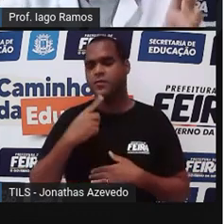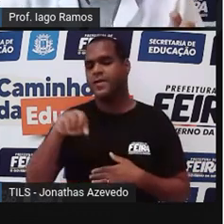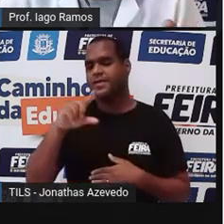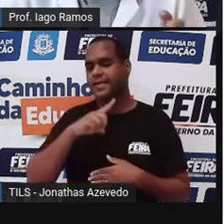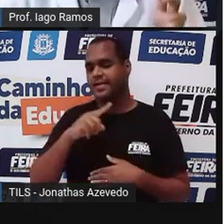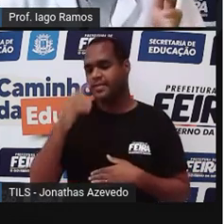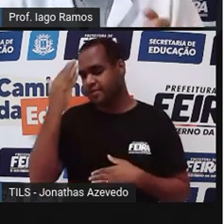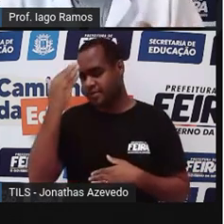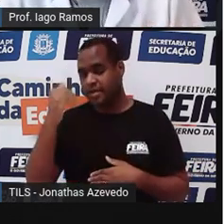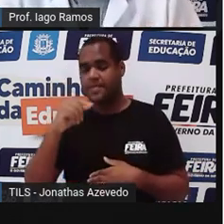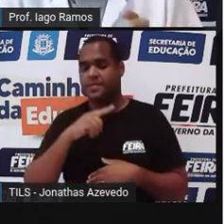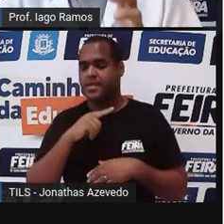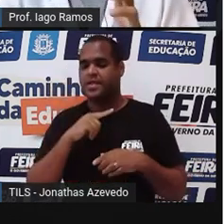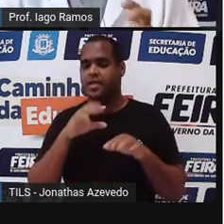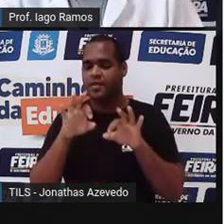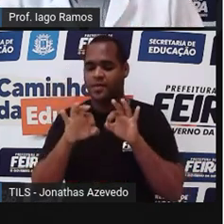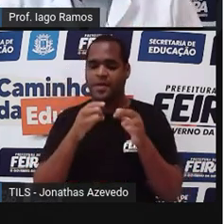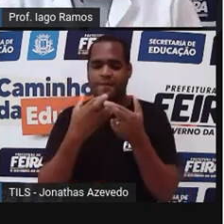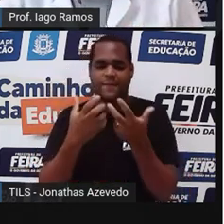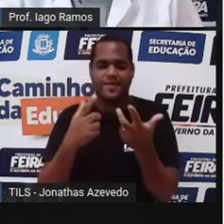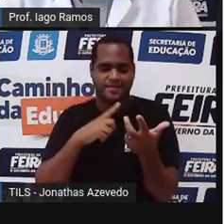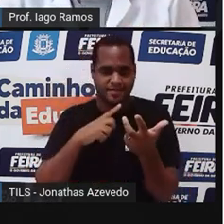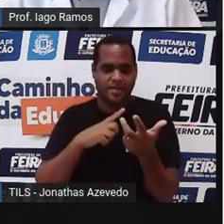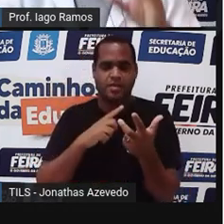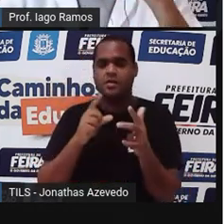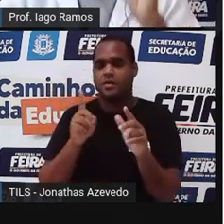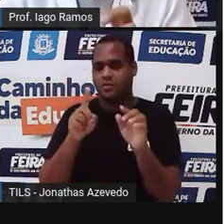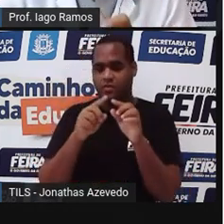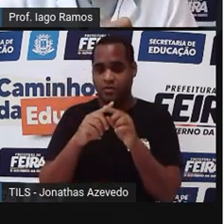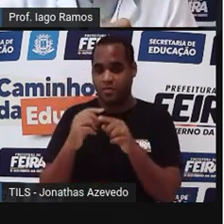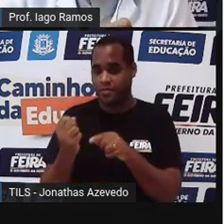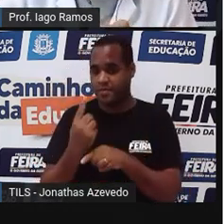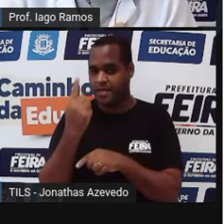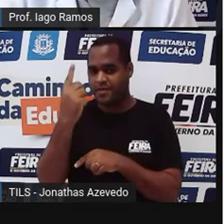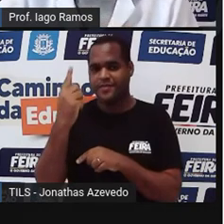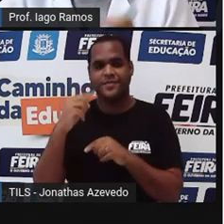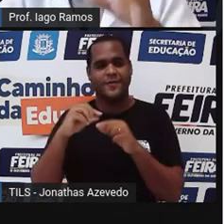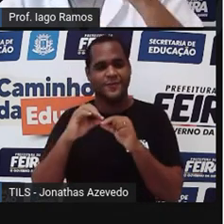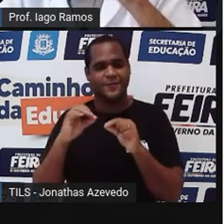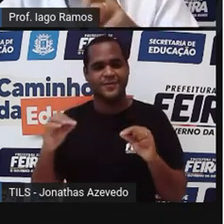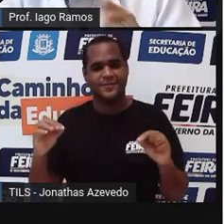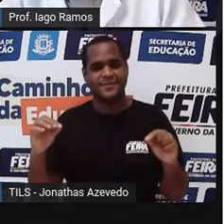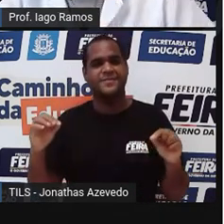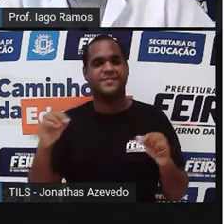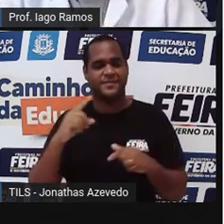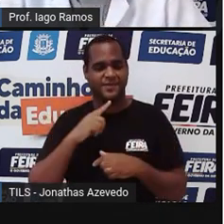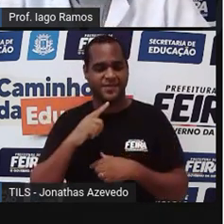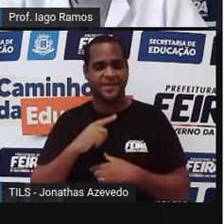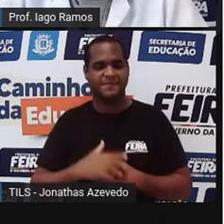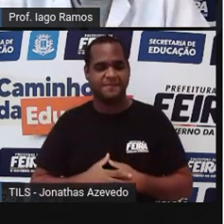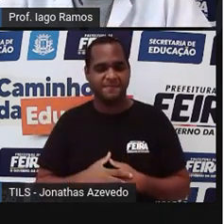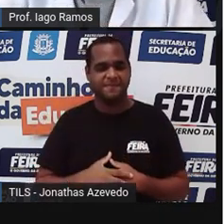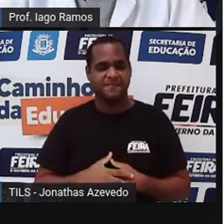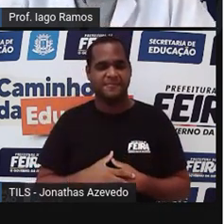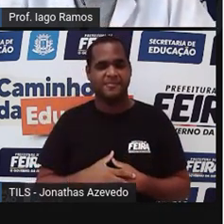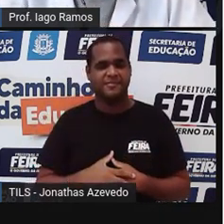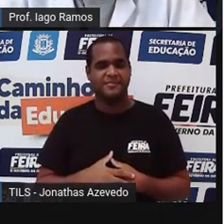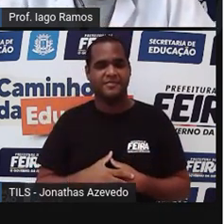comprimento vezes a altura. E a gente tem o comprimento daquele retângulo e tem a altura daquele retângulo.